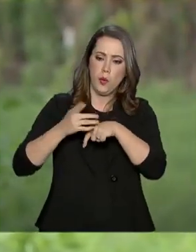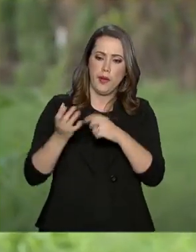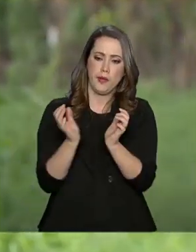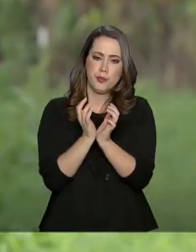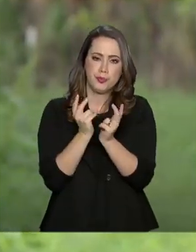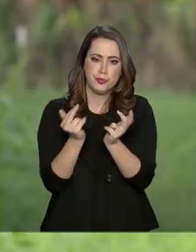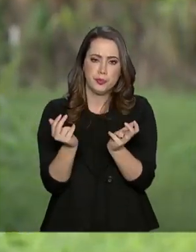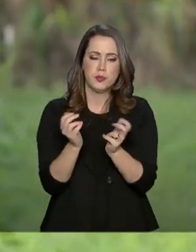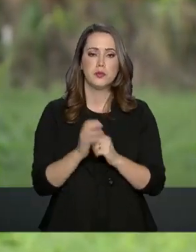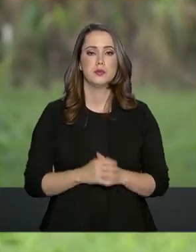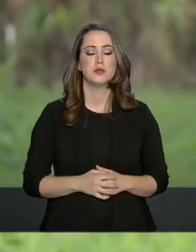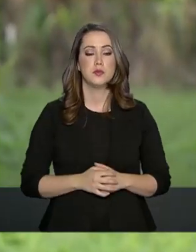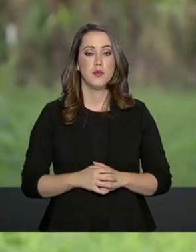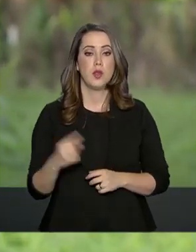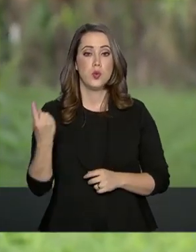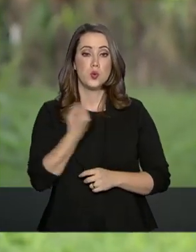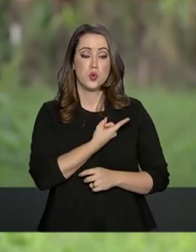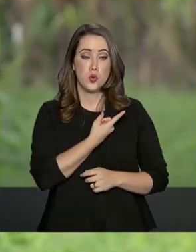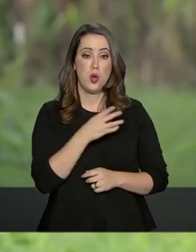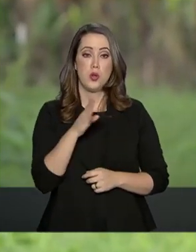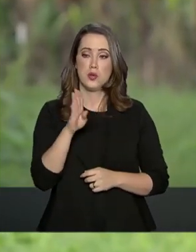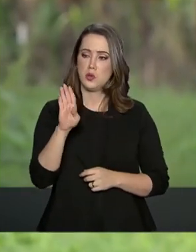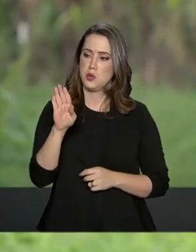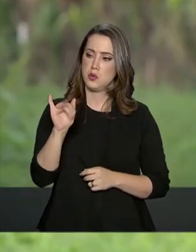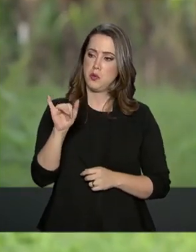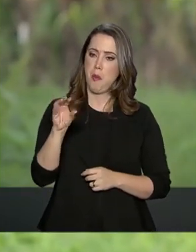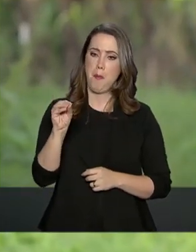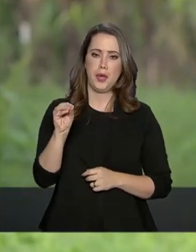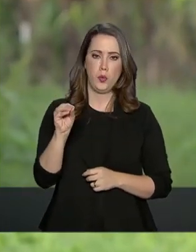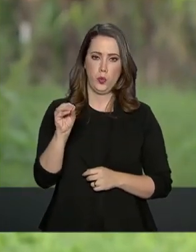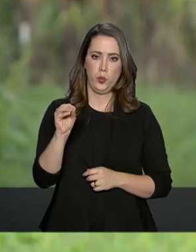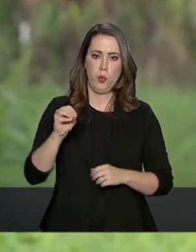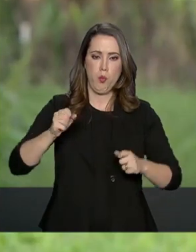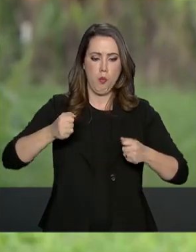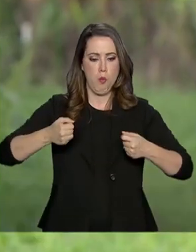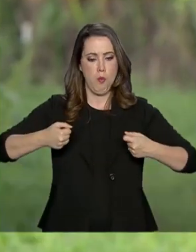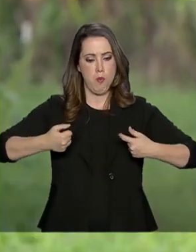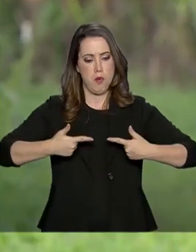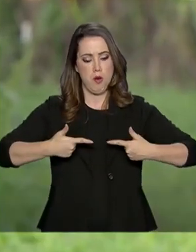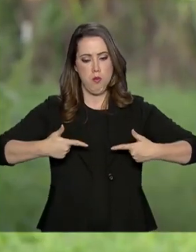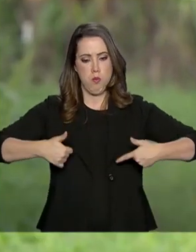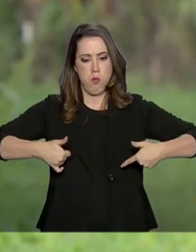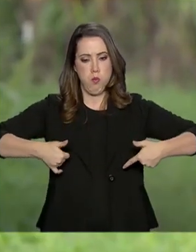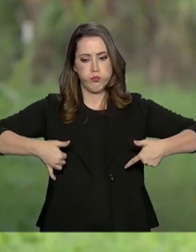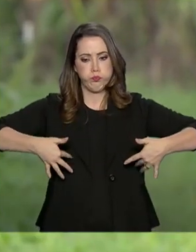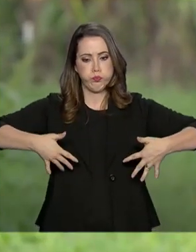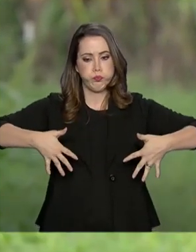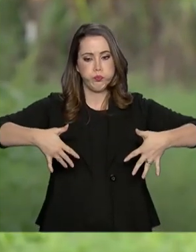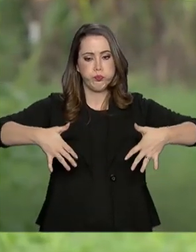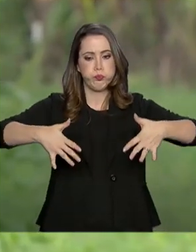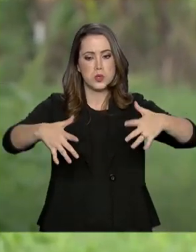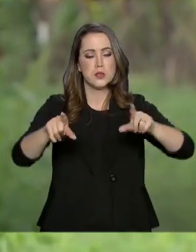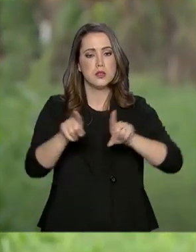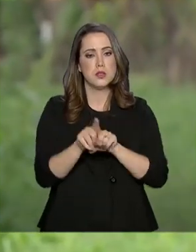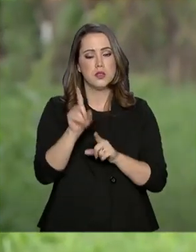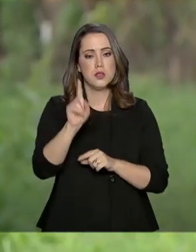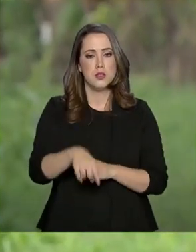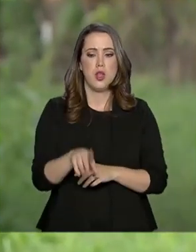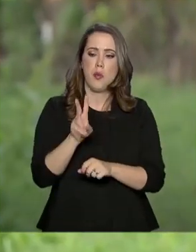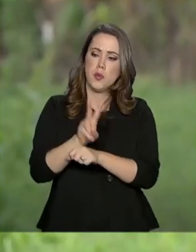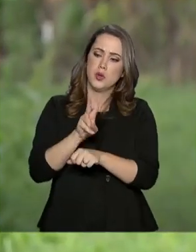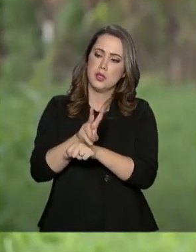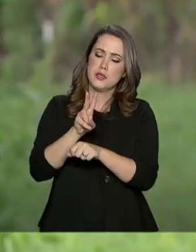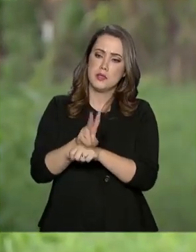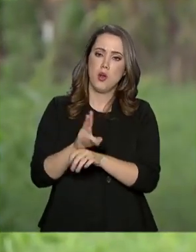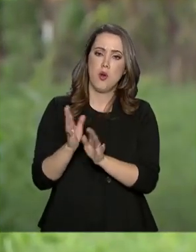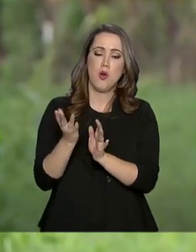biofertilizantes, primeiro, têm a função de frio de proteção da planta, da folha, ou seja, formam